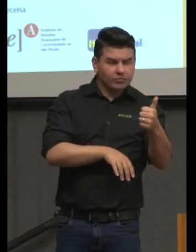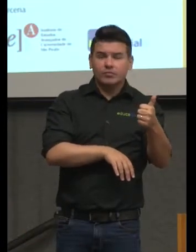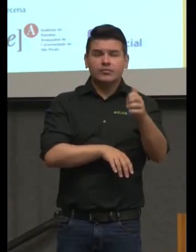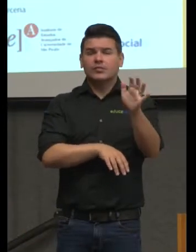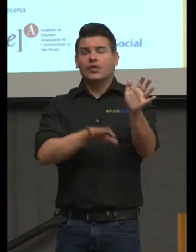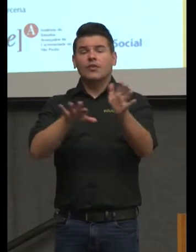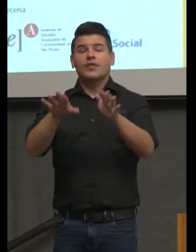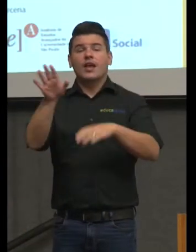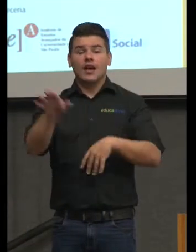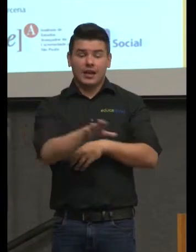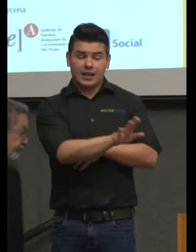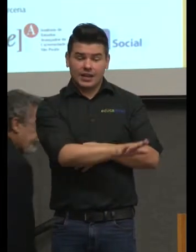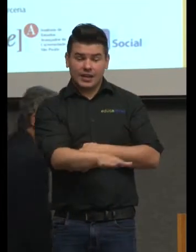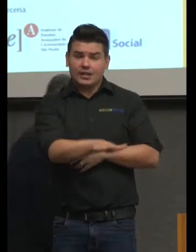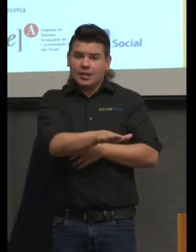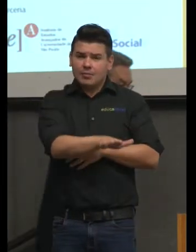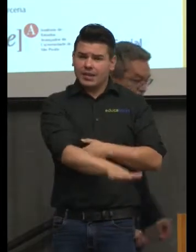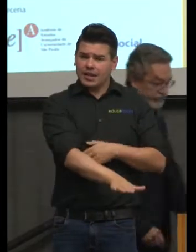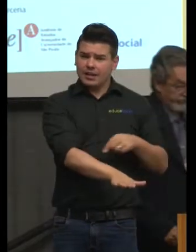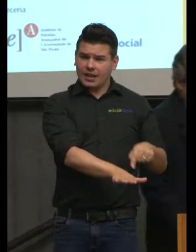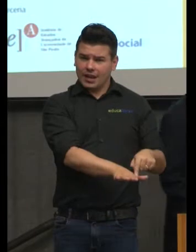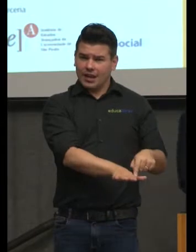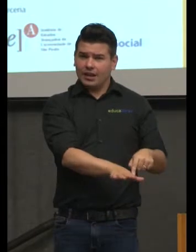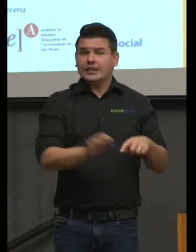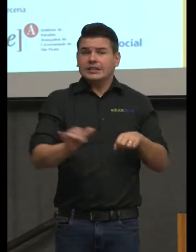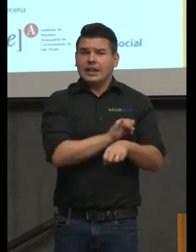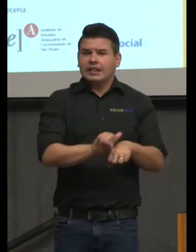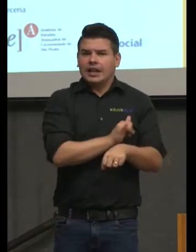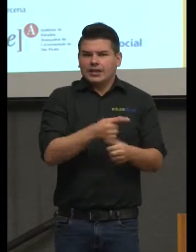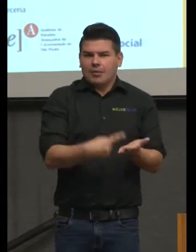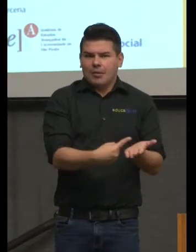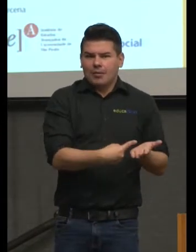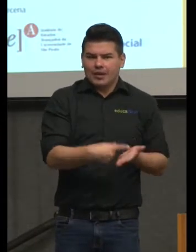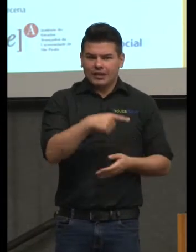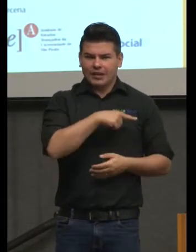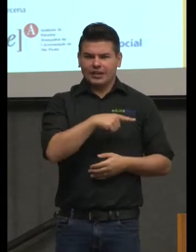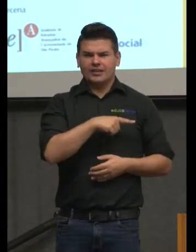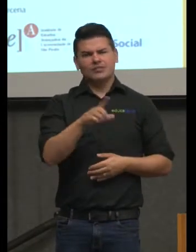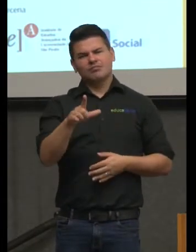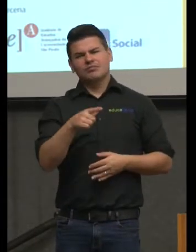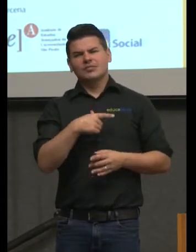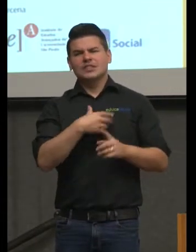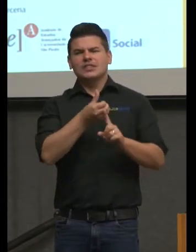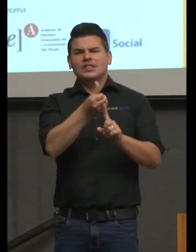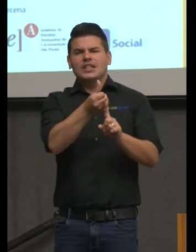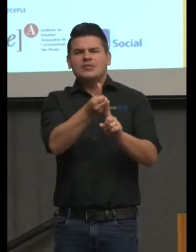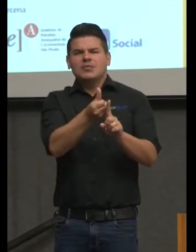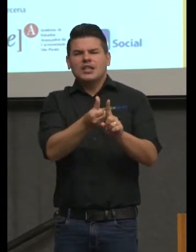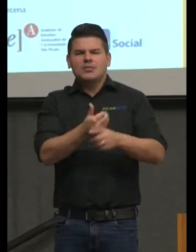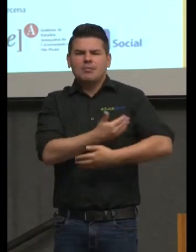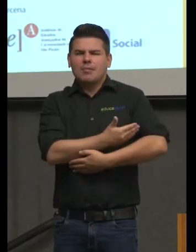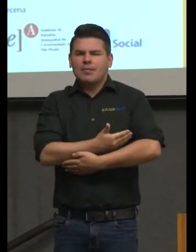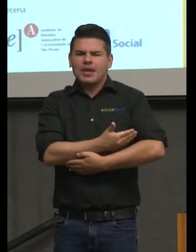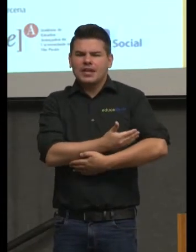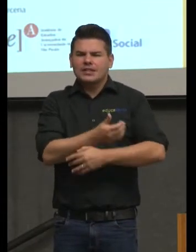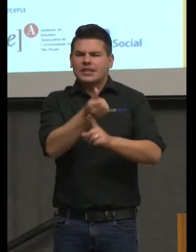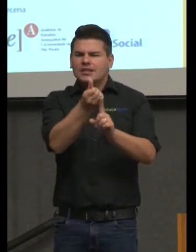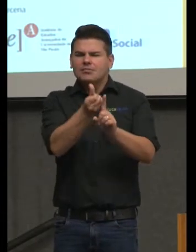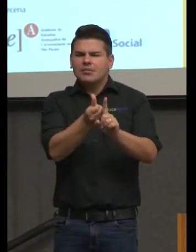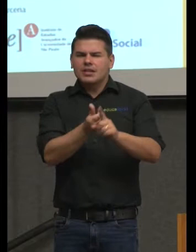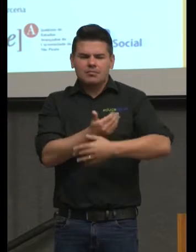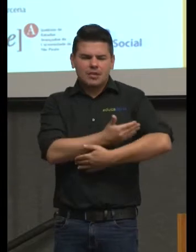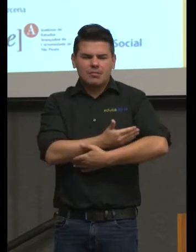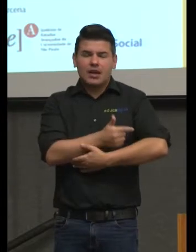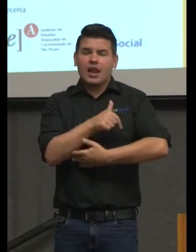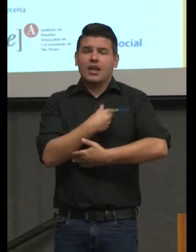perspectiva dela não planeja eu estou falando criança pequena nos primeiros seis anos de vida ela vive